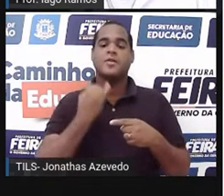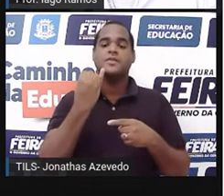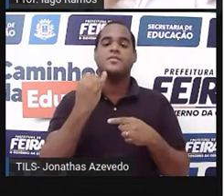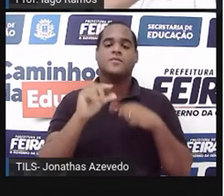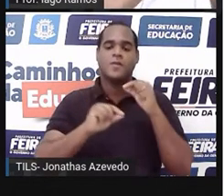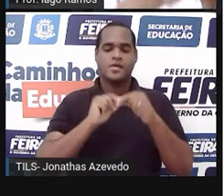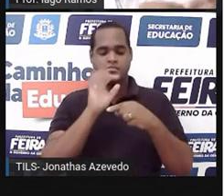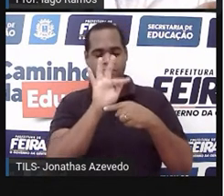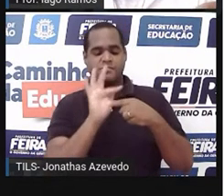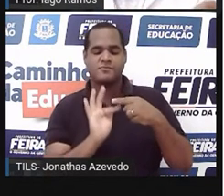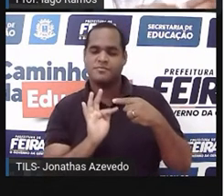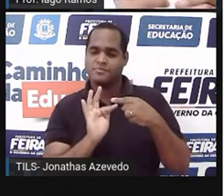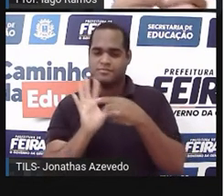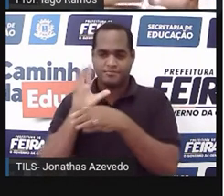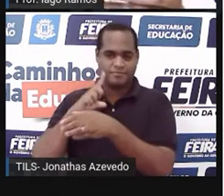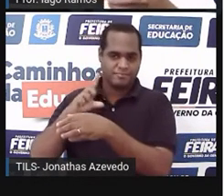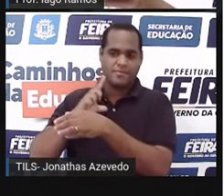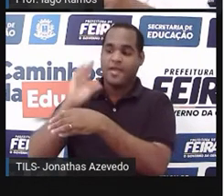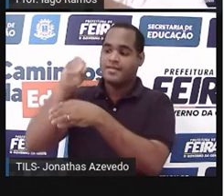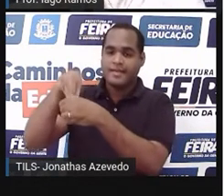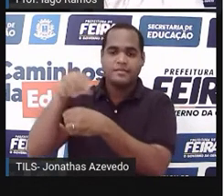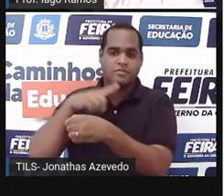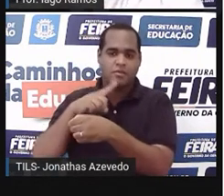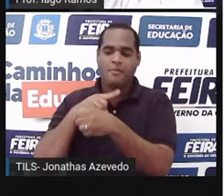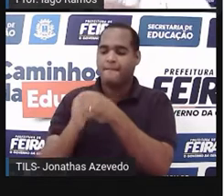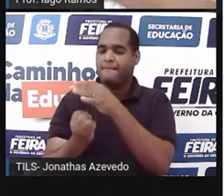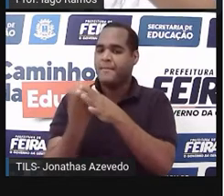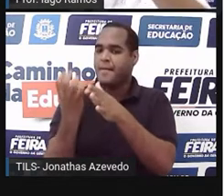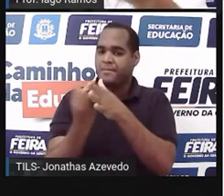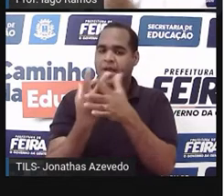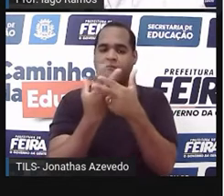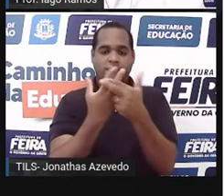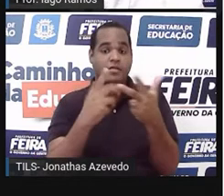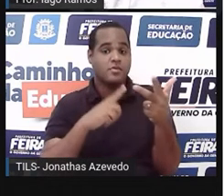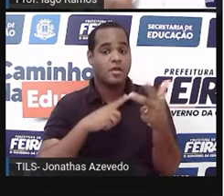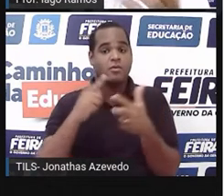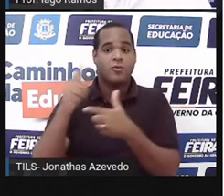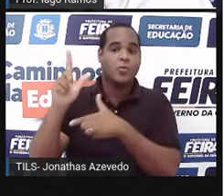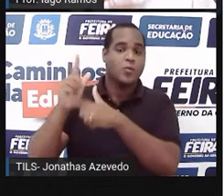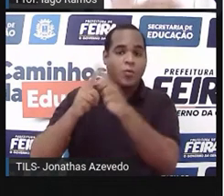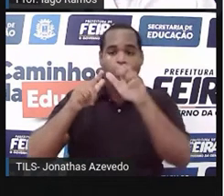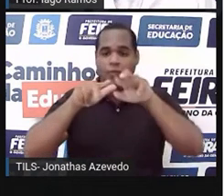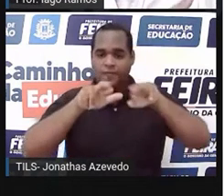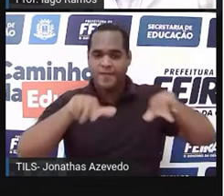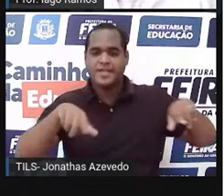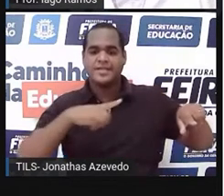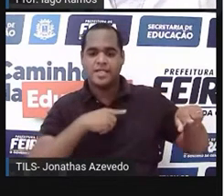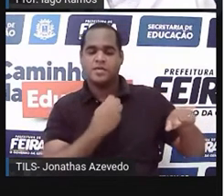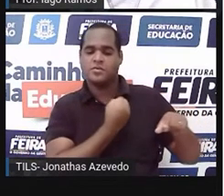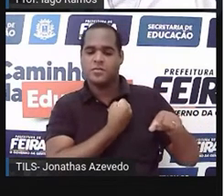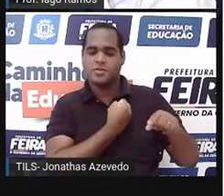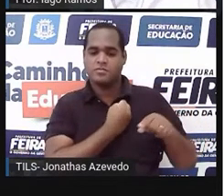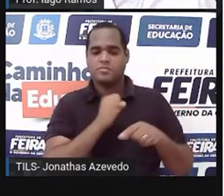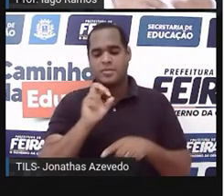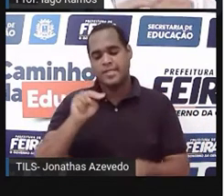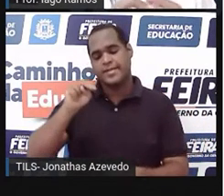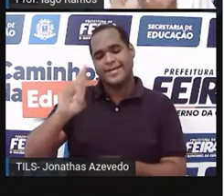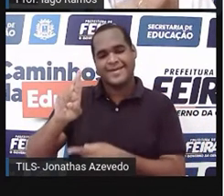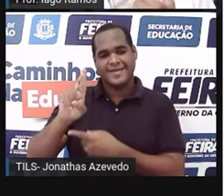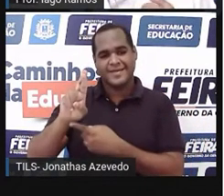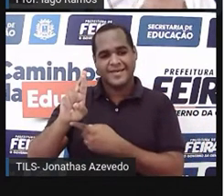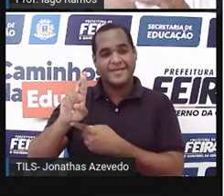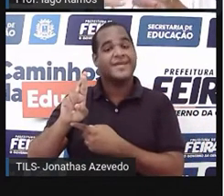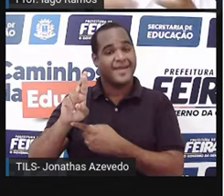porque é dele que faz nascer os outros e esses outros são os números racionais. De uma